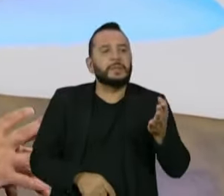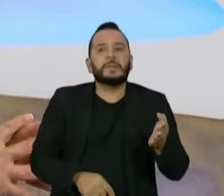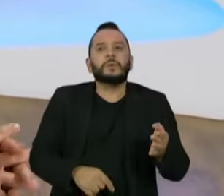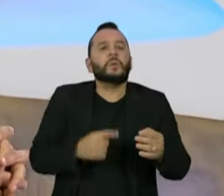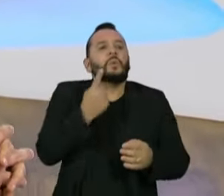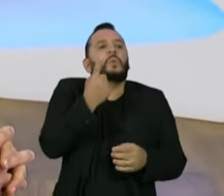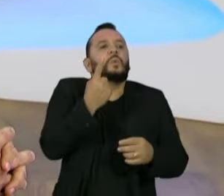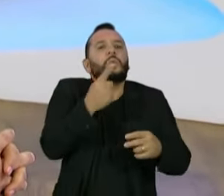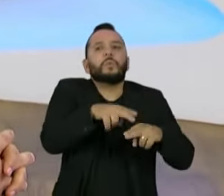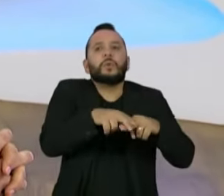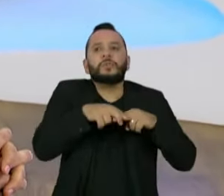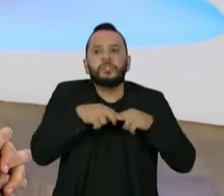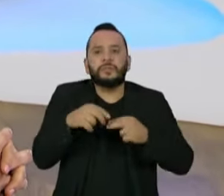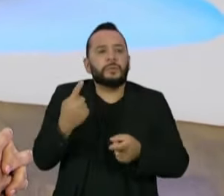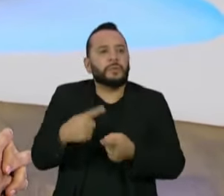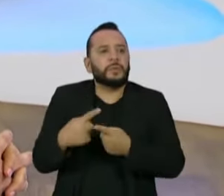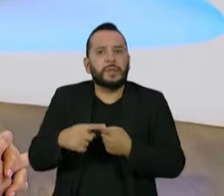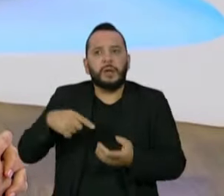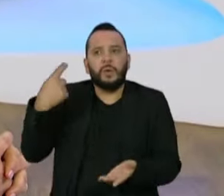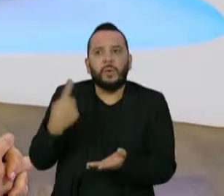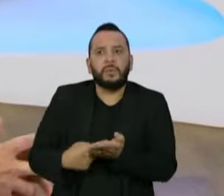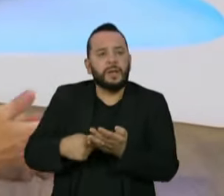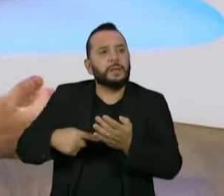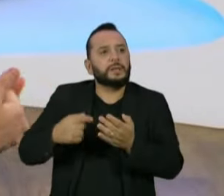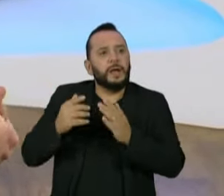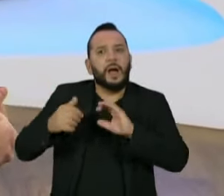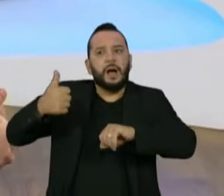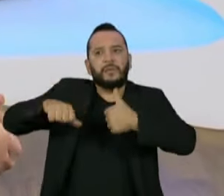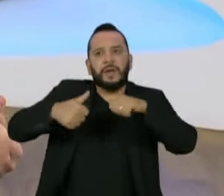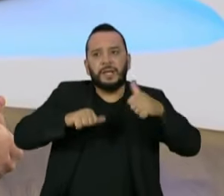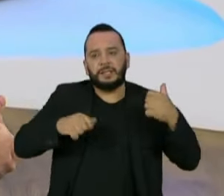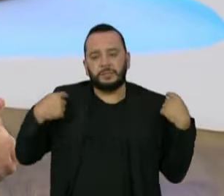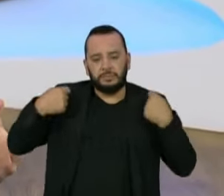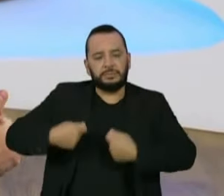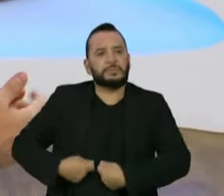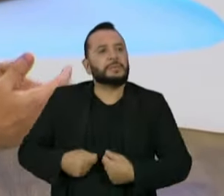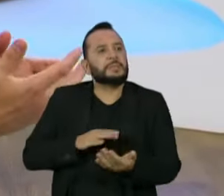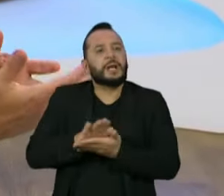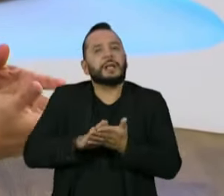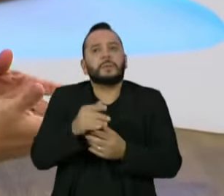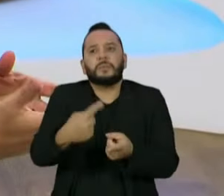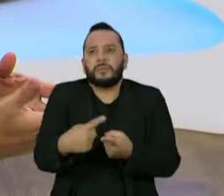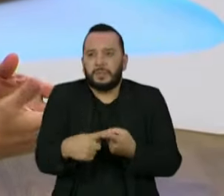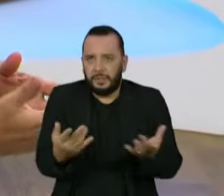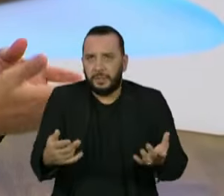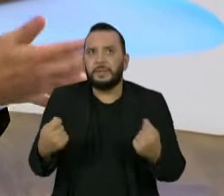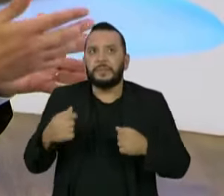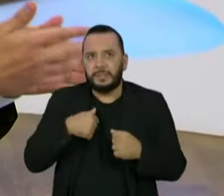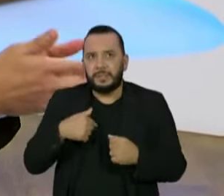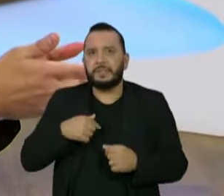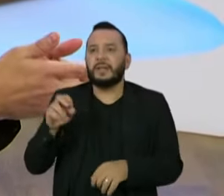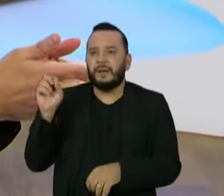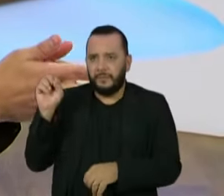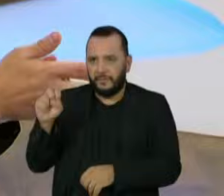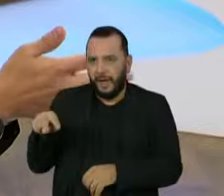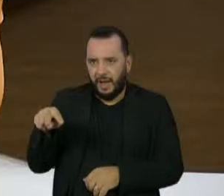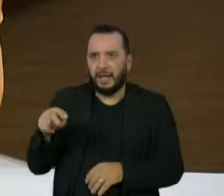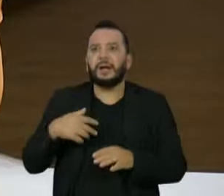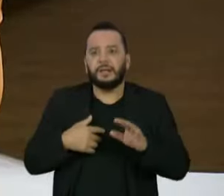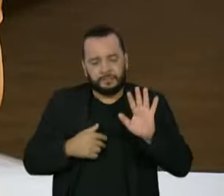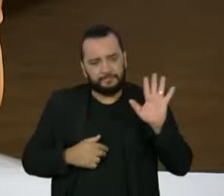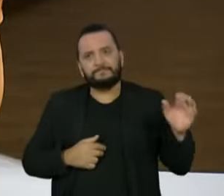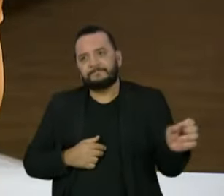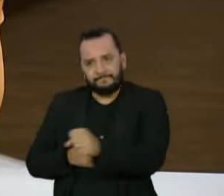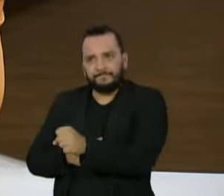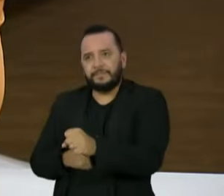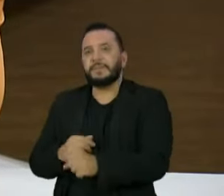um único motivo republicano para não agendar a sabatina. O Senado tem uma função nesse processo de preenchimento da vaga, é avaliar se o indicado tem os